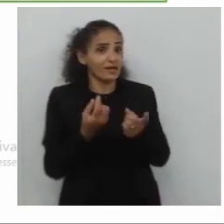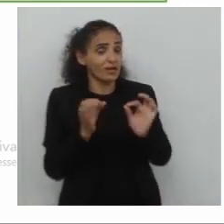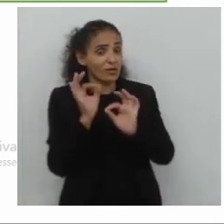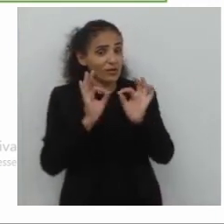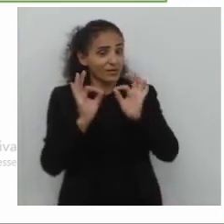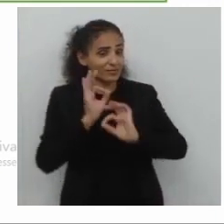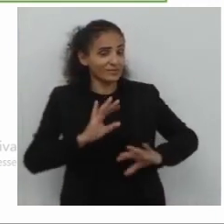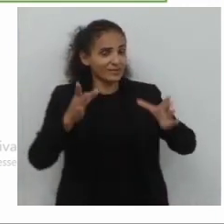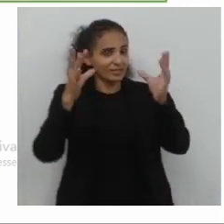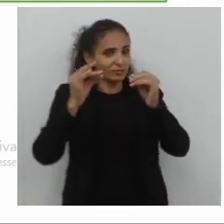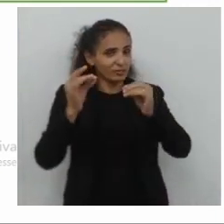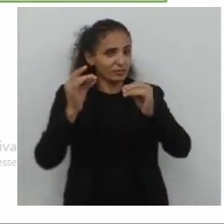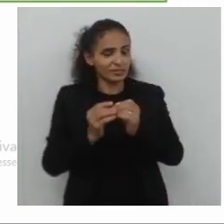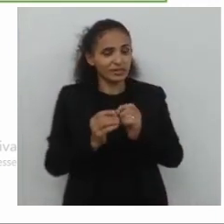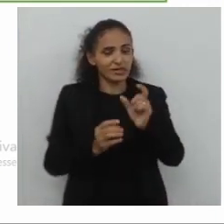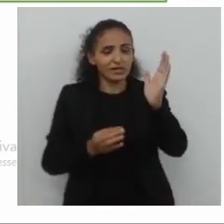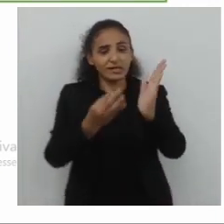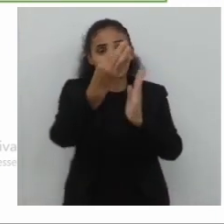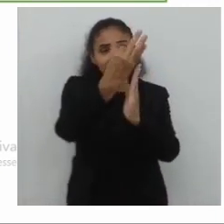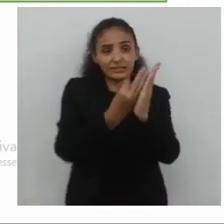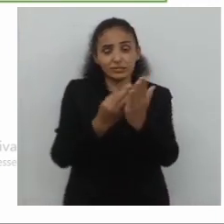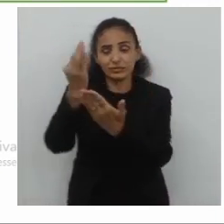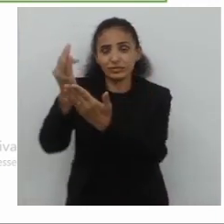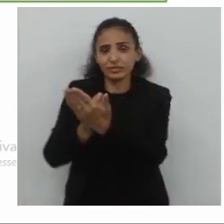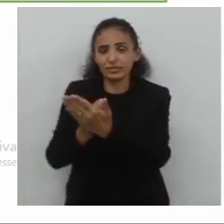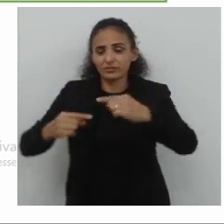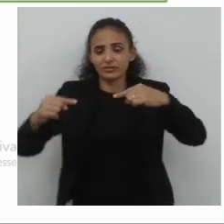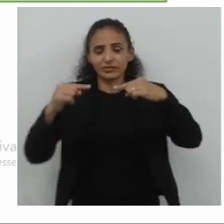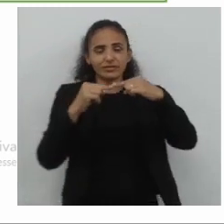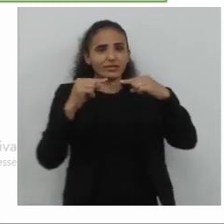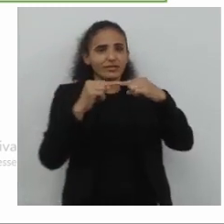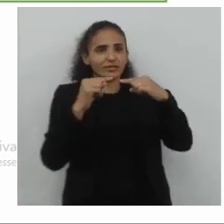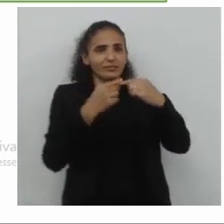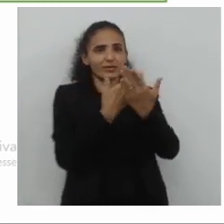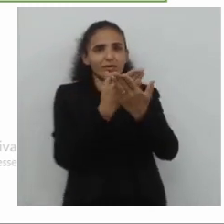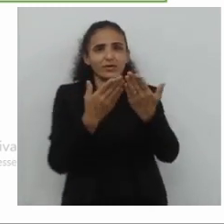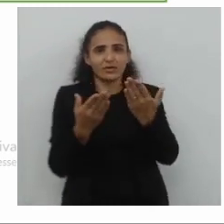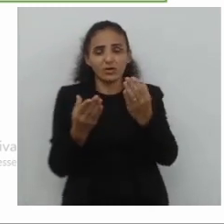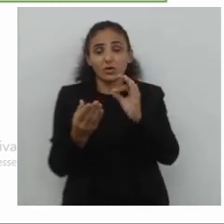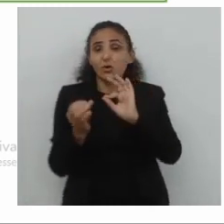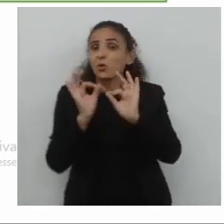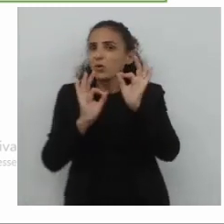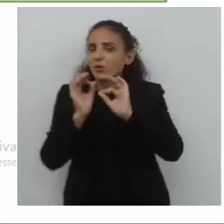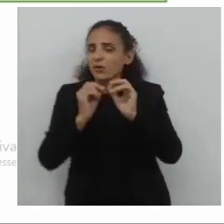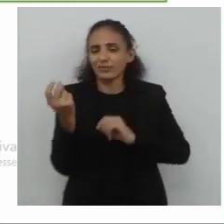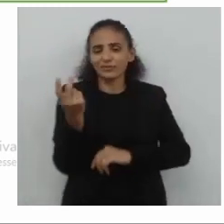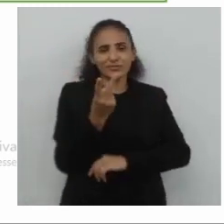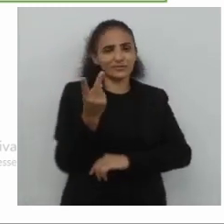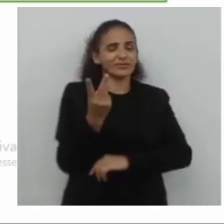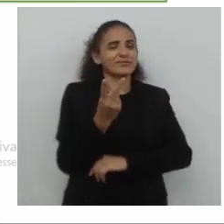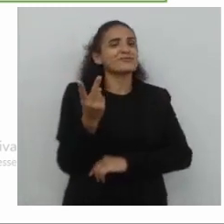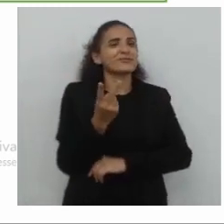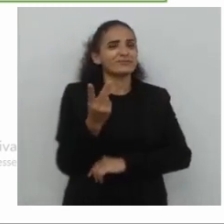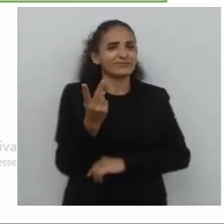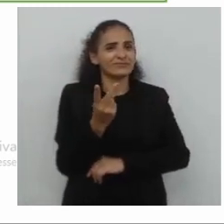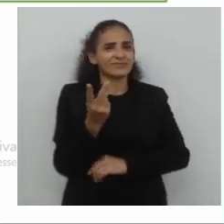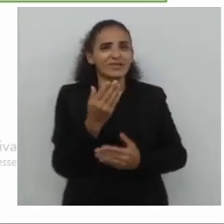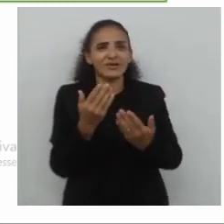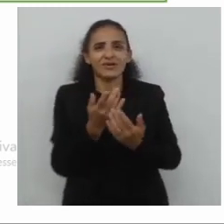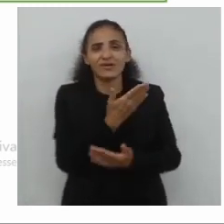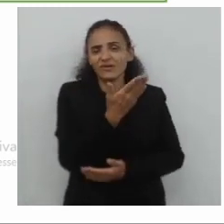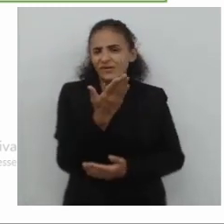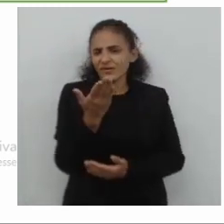intertextualidade. Olhem aí a Mona Lisa, e nós temos a Mônica. A Mônica está fazendo uma